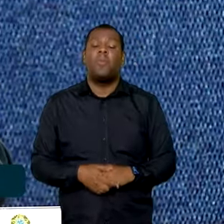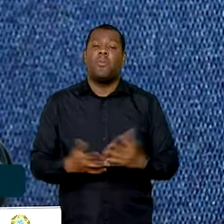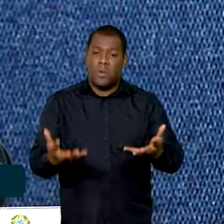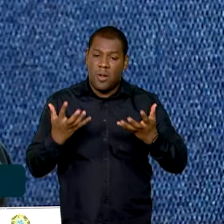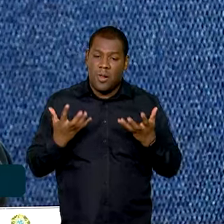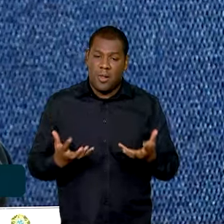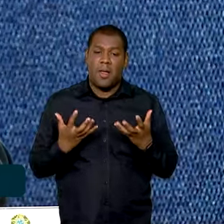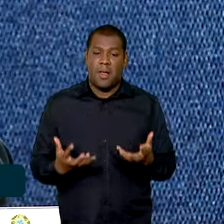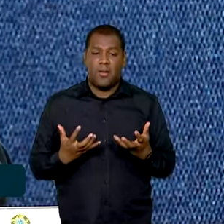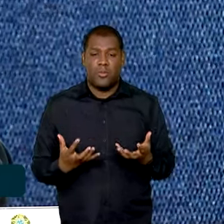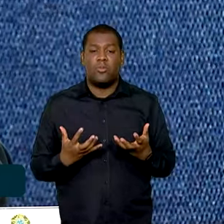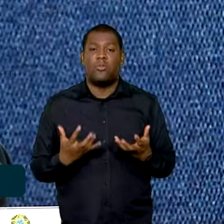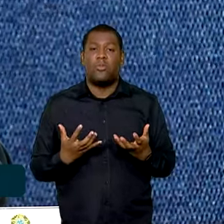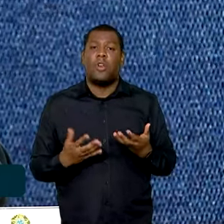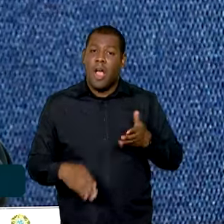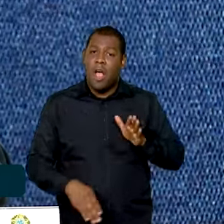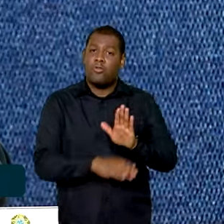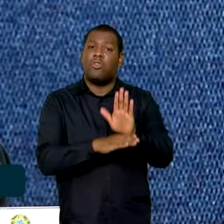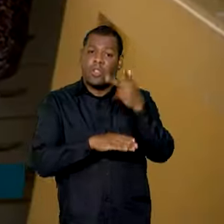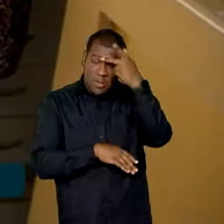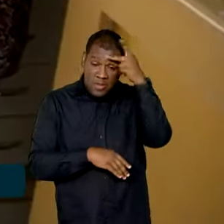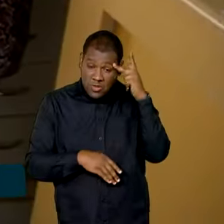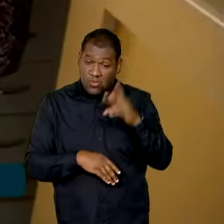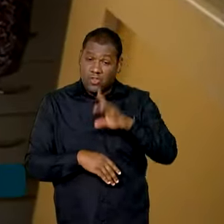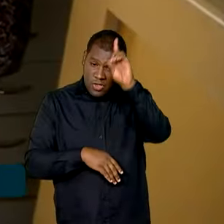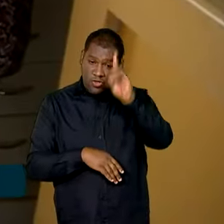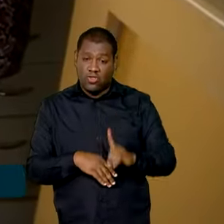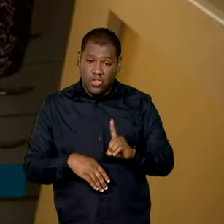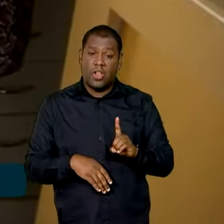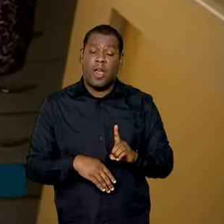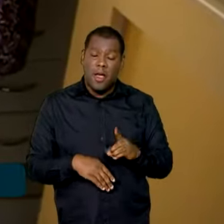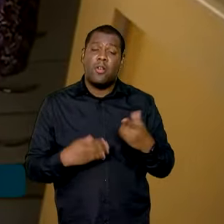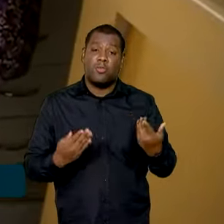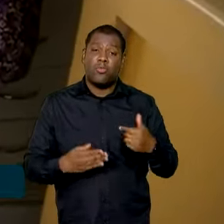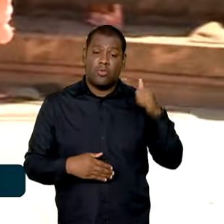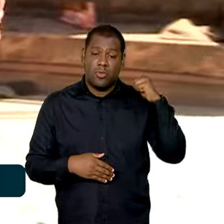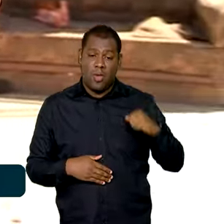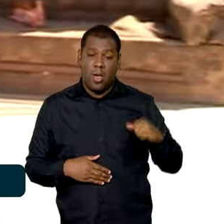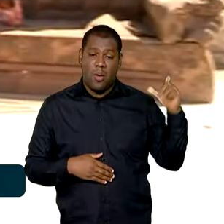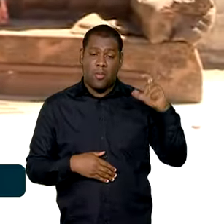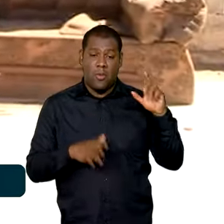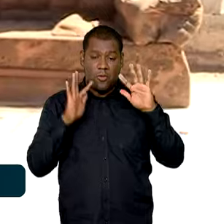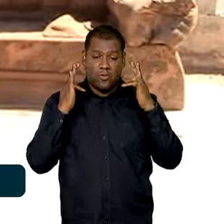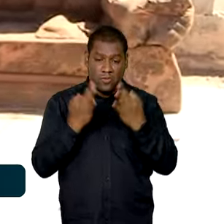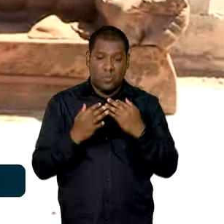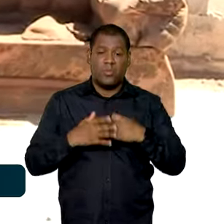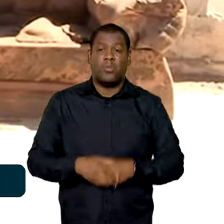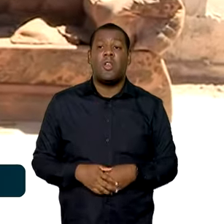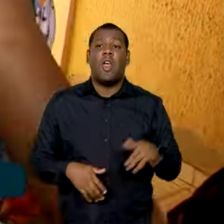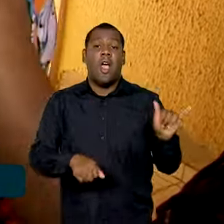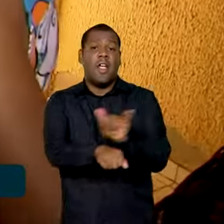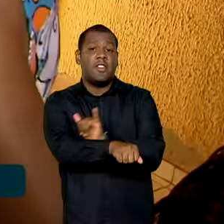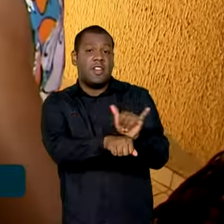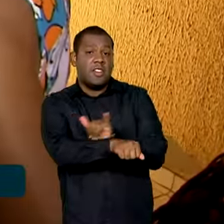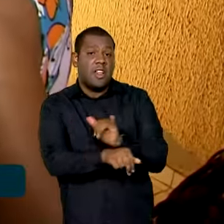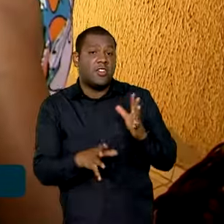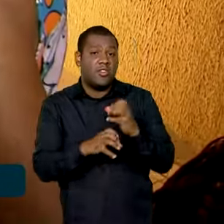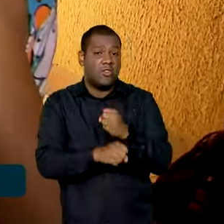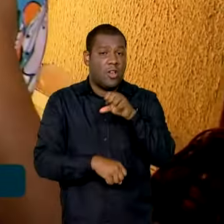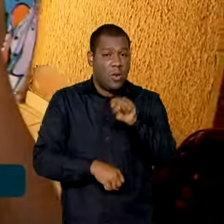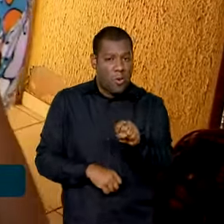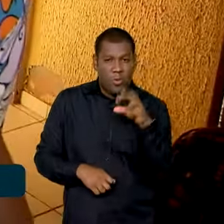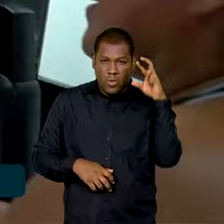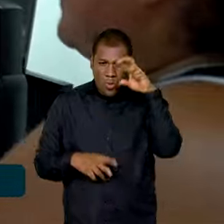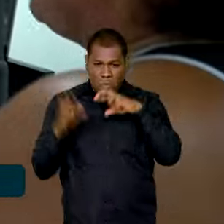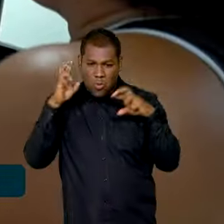dar o direito a quem tem o direito. A rede de fiscalização prevê oito grandes ações que envolvem monitoramento